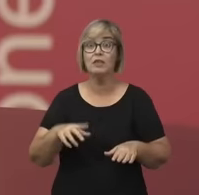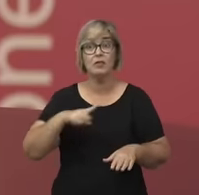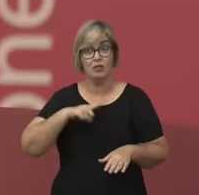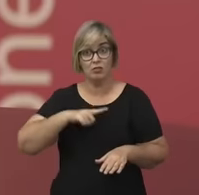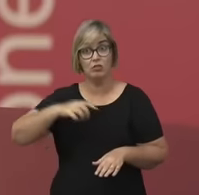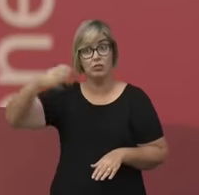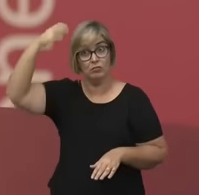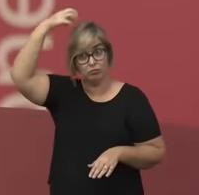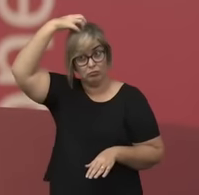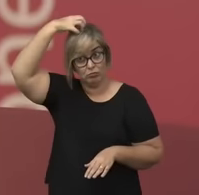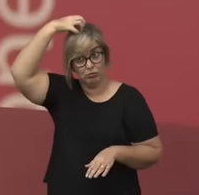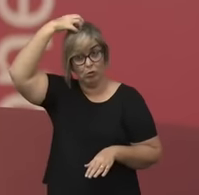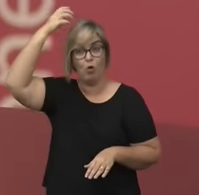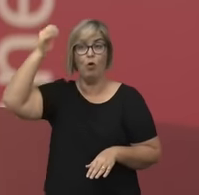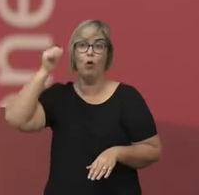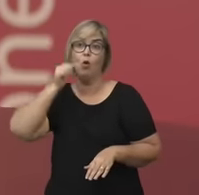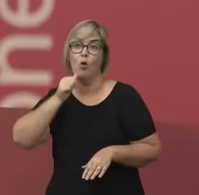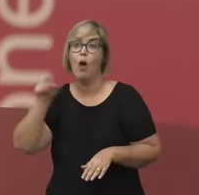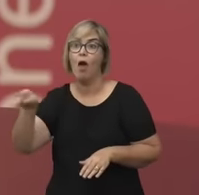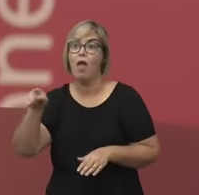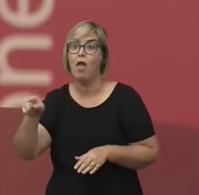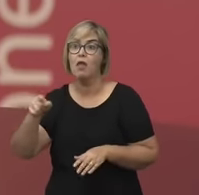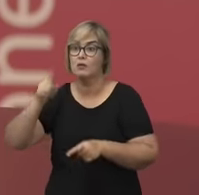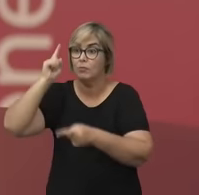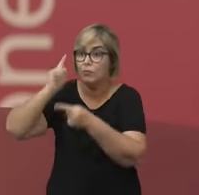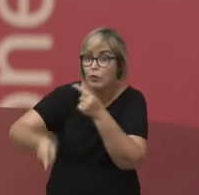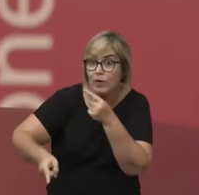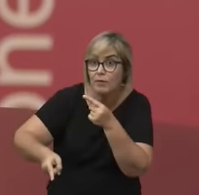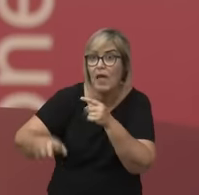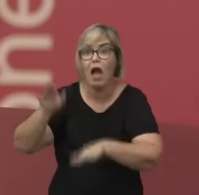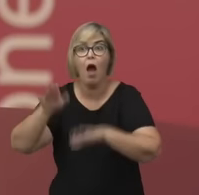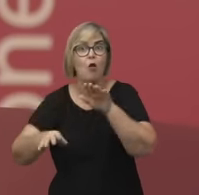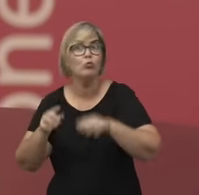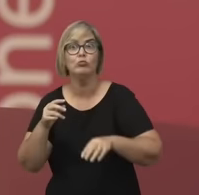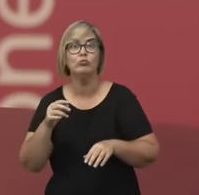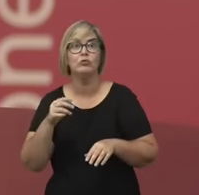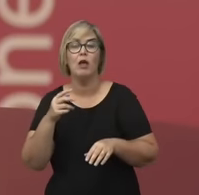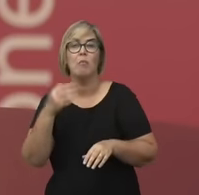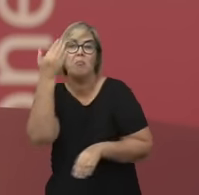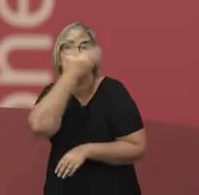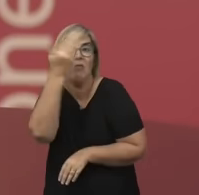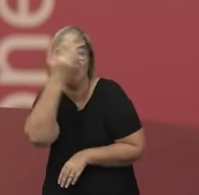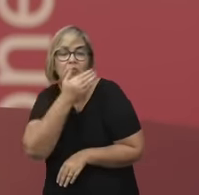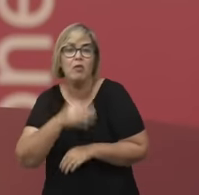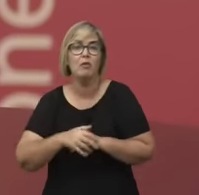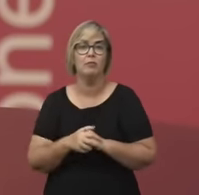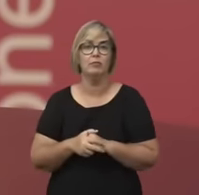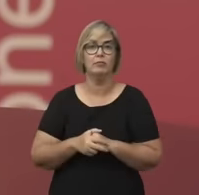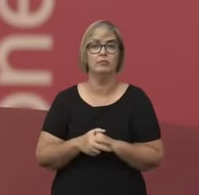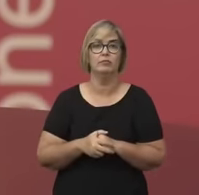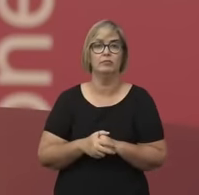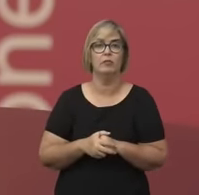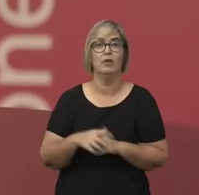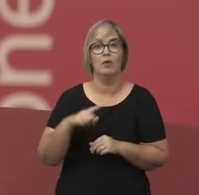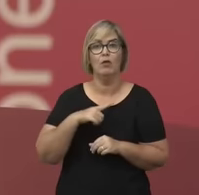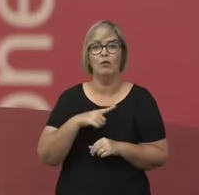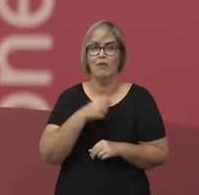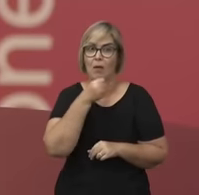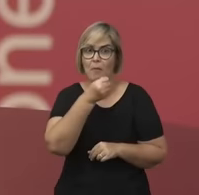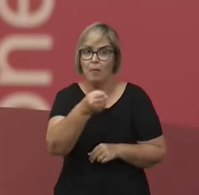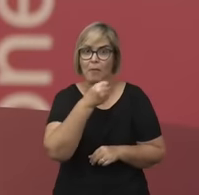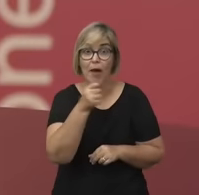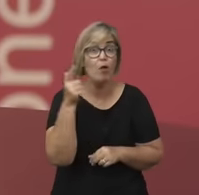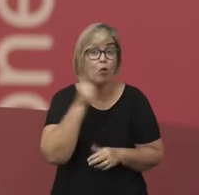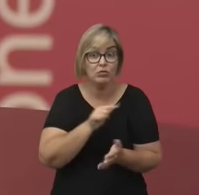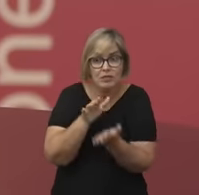pela censura, pelo controle de qualidade, e, às vezes, não passavam. Então, com a difusão da imprensa, era fácil imprimir